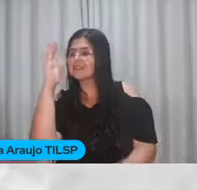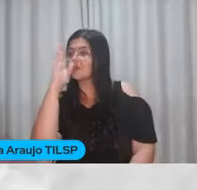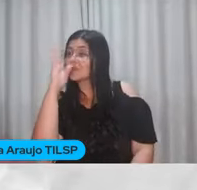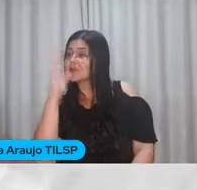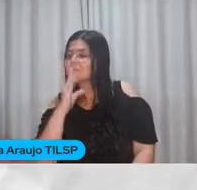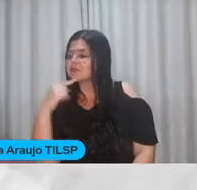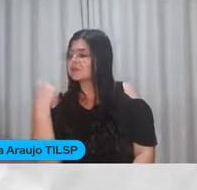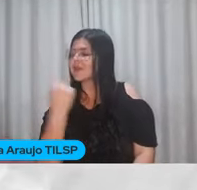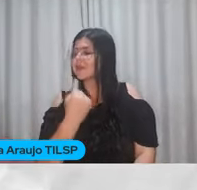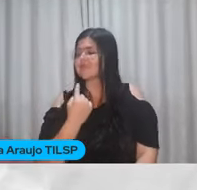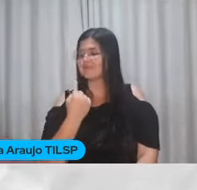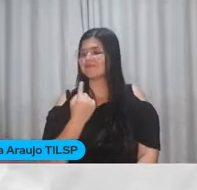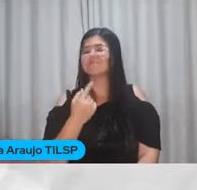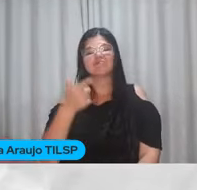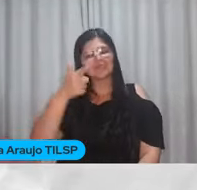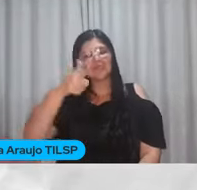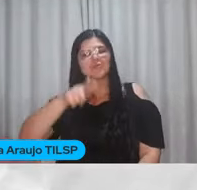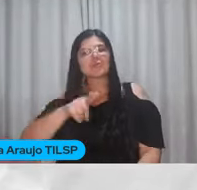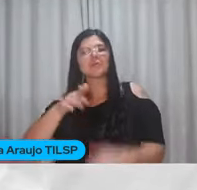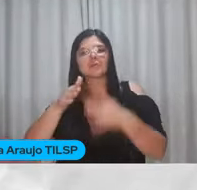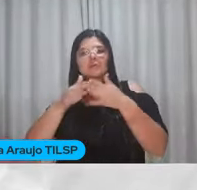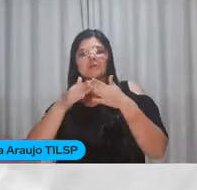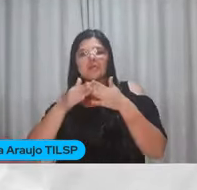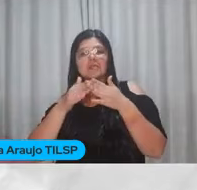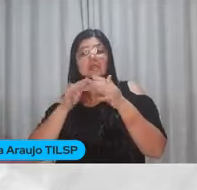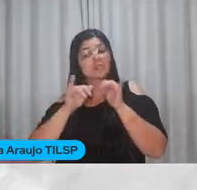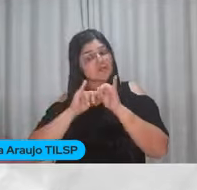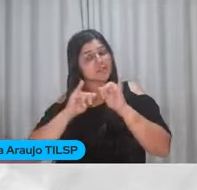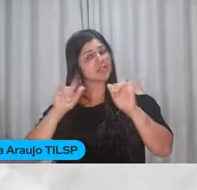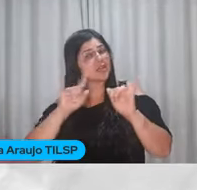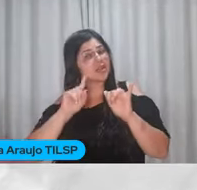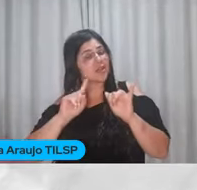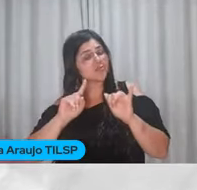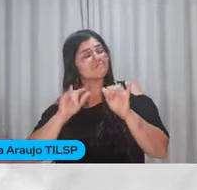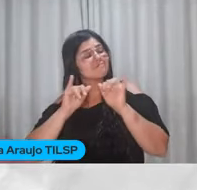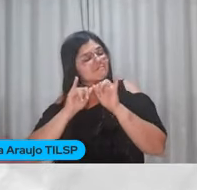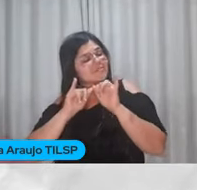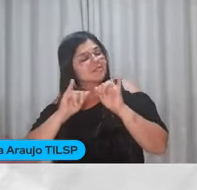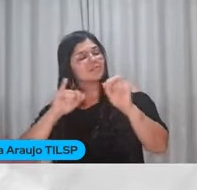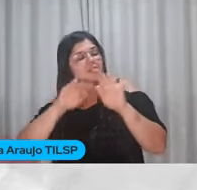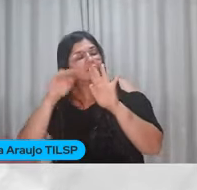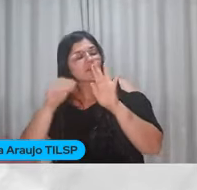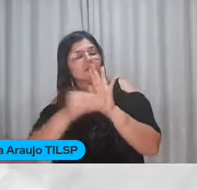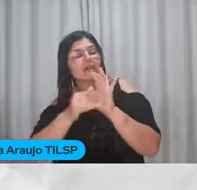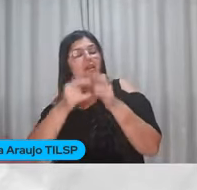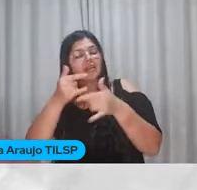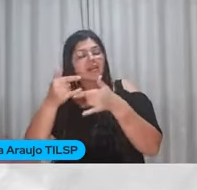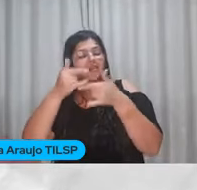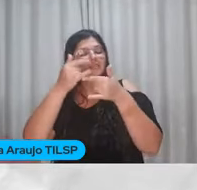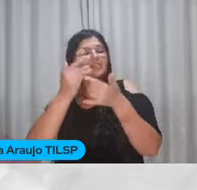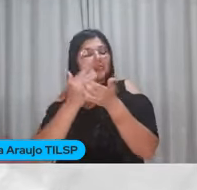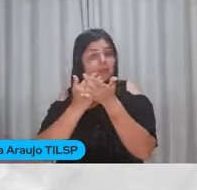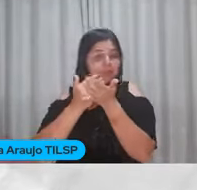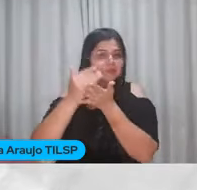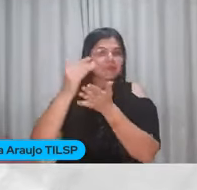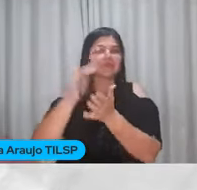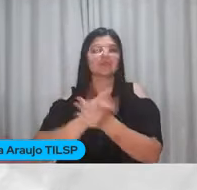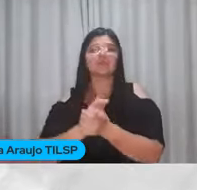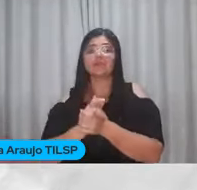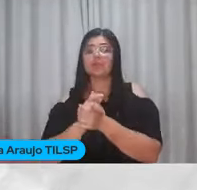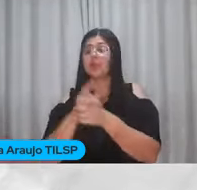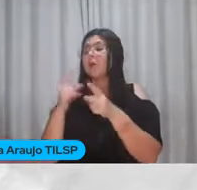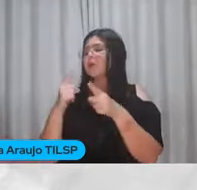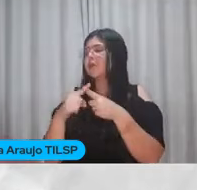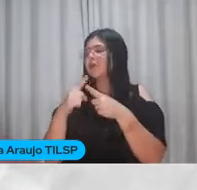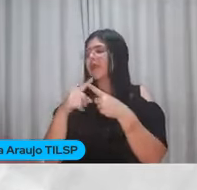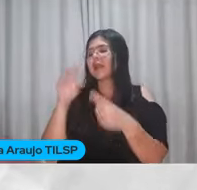E mais uma vez eu peço Não deixa de avisar, não Avisa todo mundo Que a live está começando E por que é